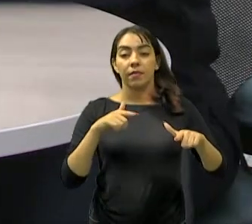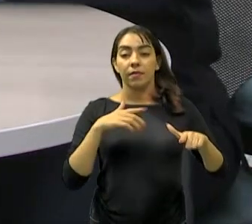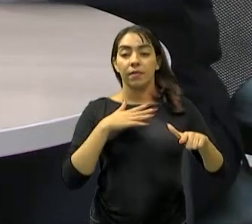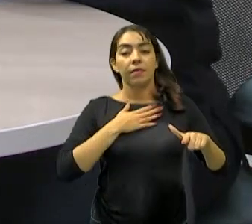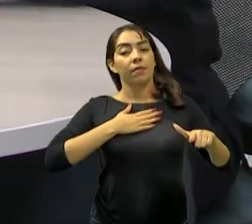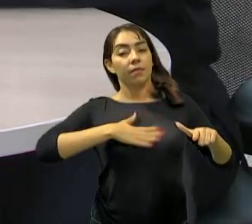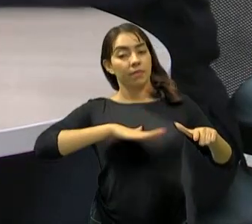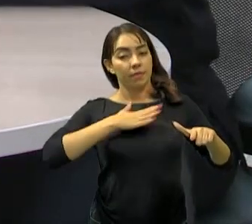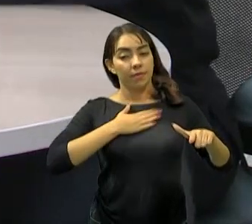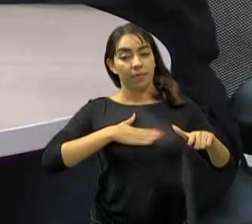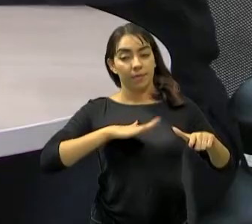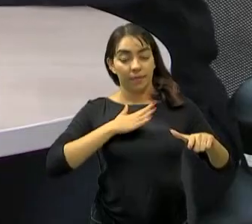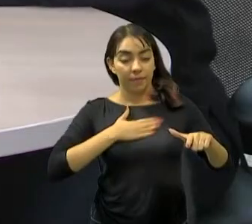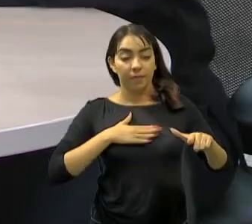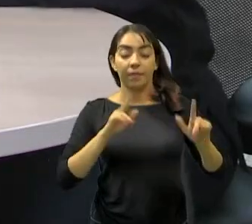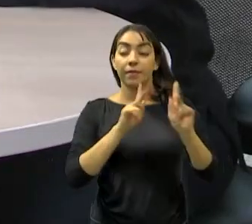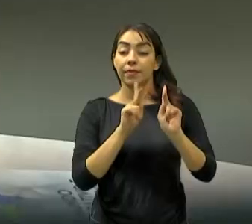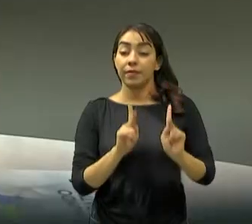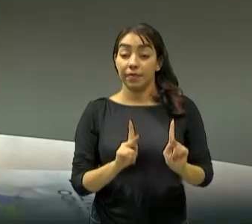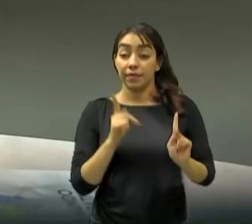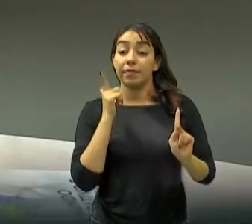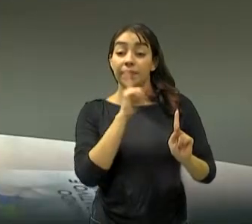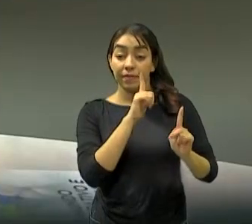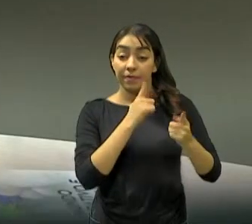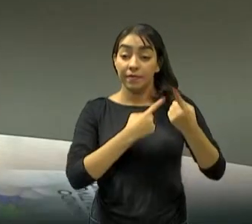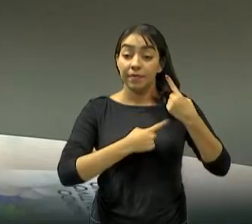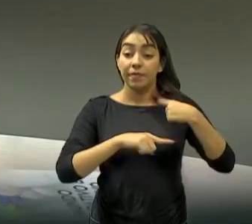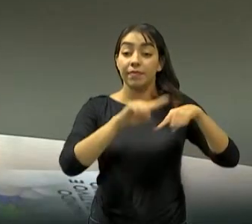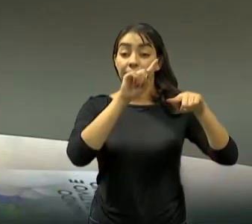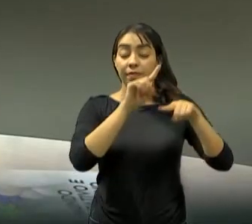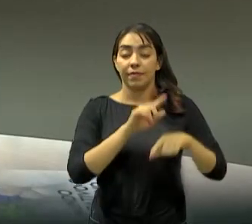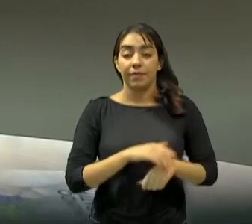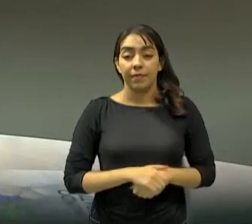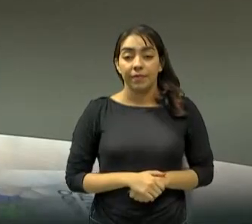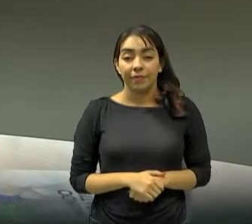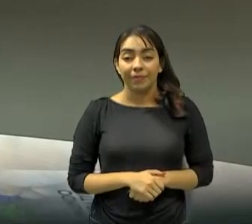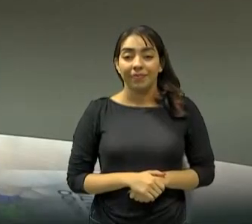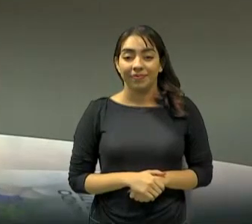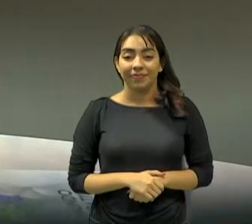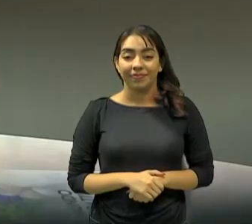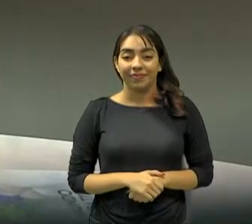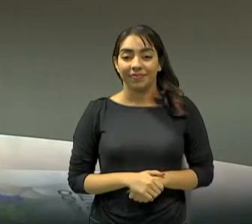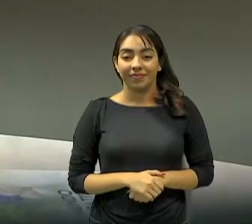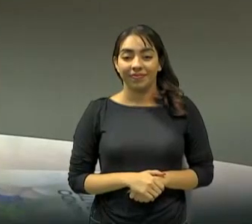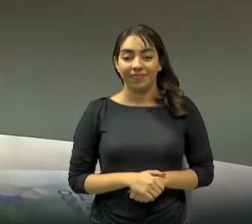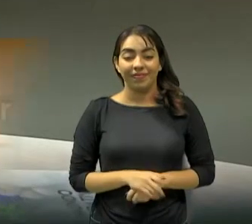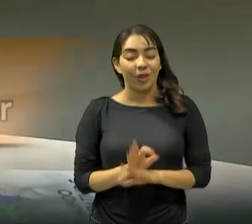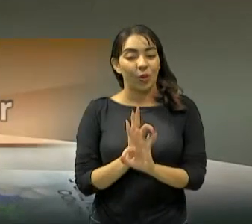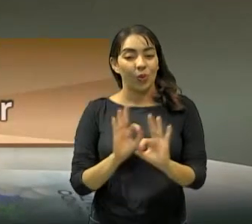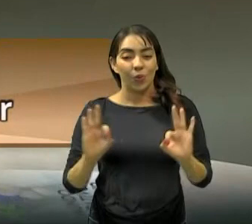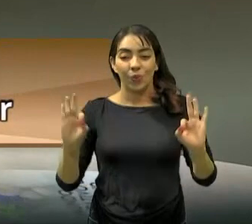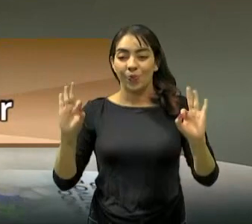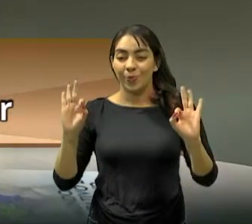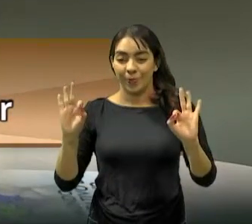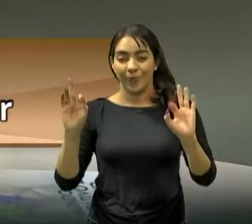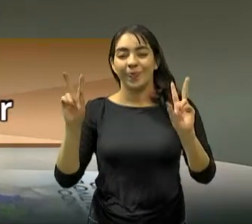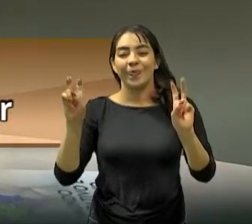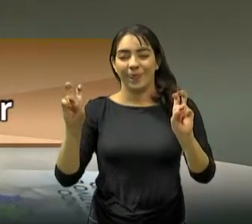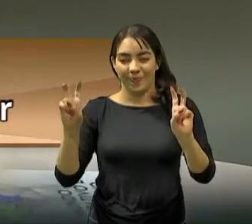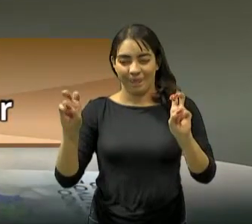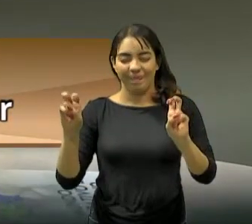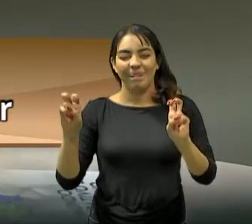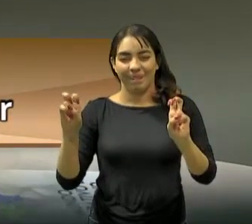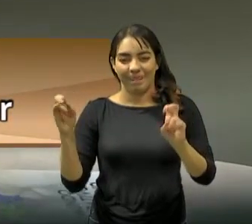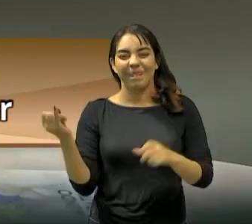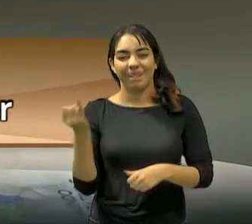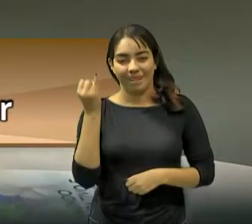para o sucesso de uma organização? É fundamental essa sua provocação, ou